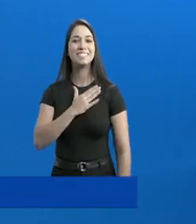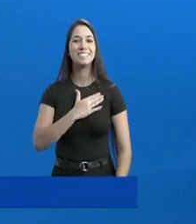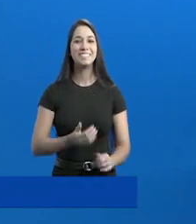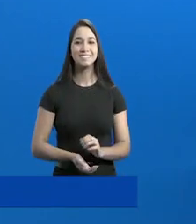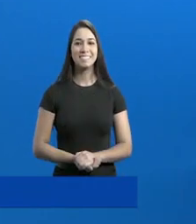tchau.